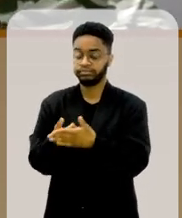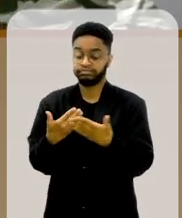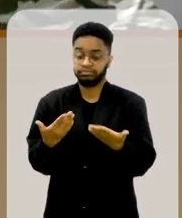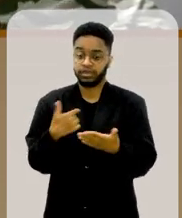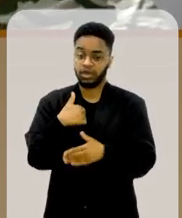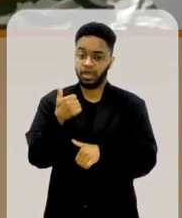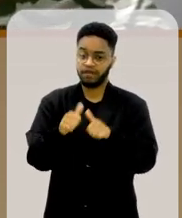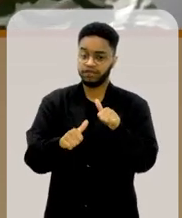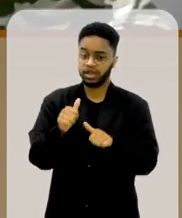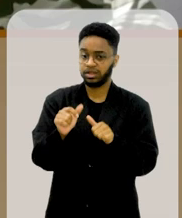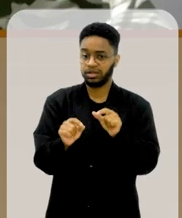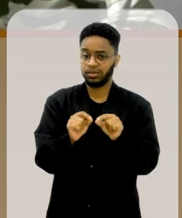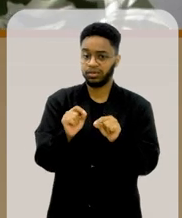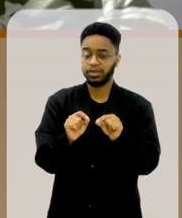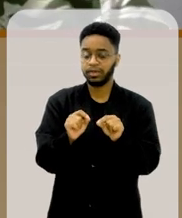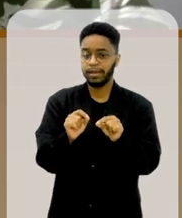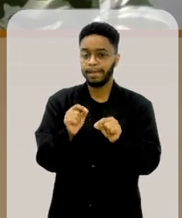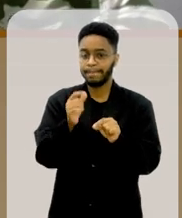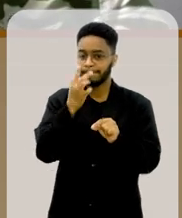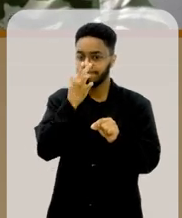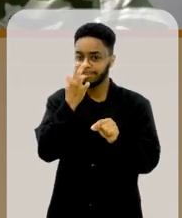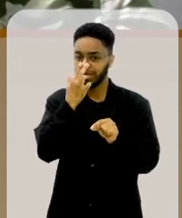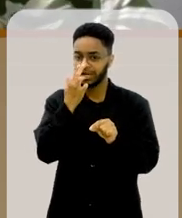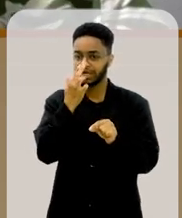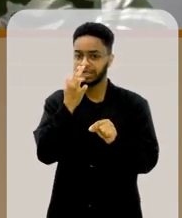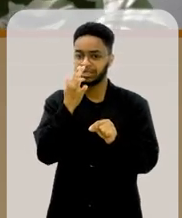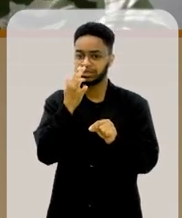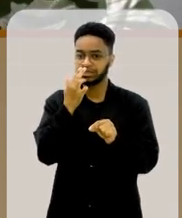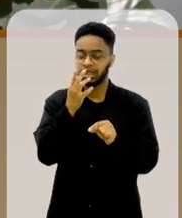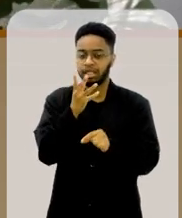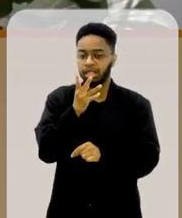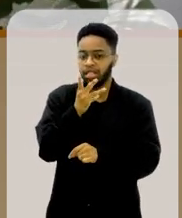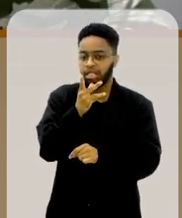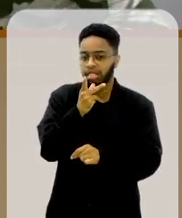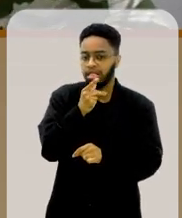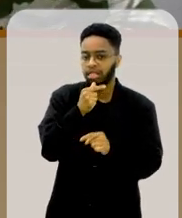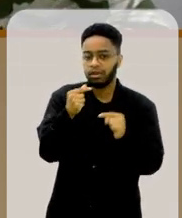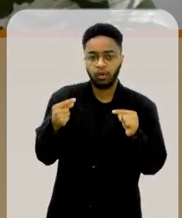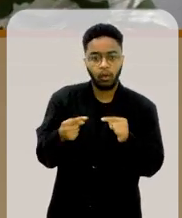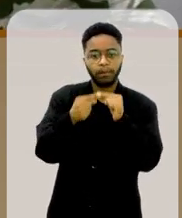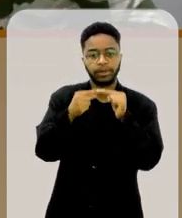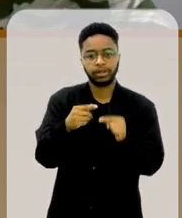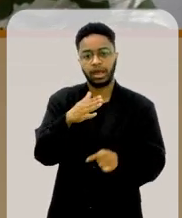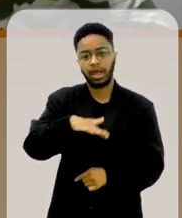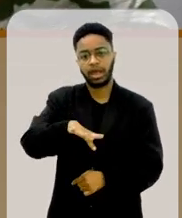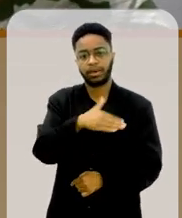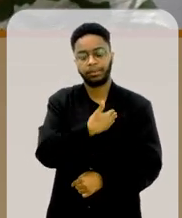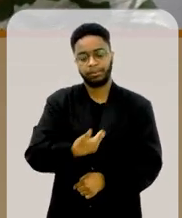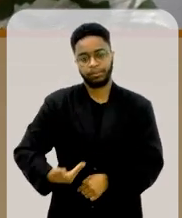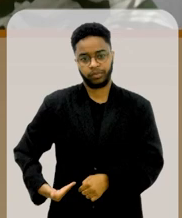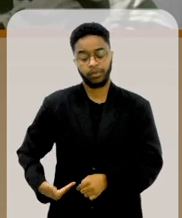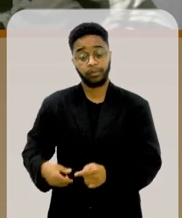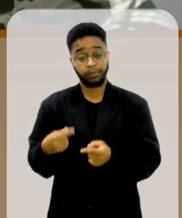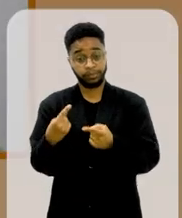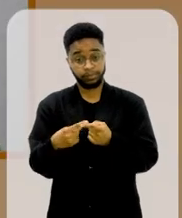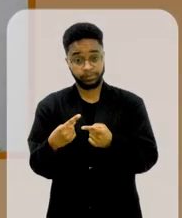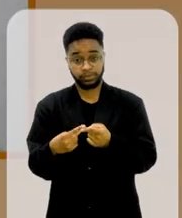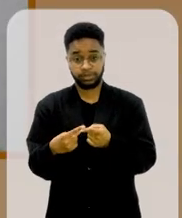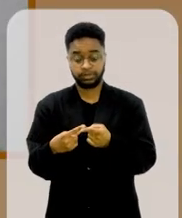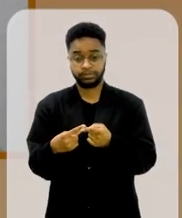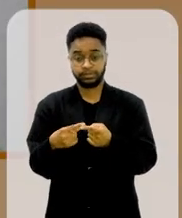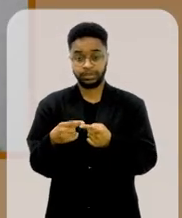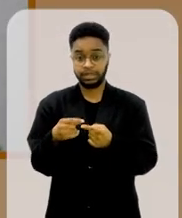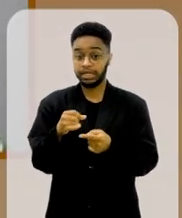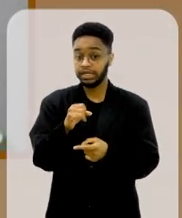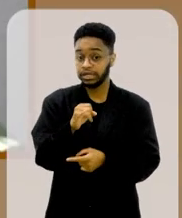Eu avalio isso como fruto da morosidade do poder público. Porque